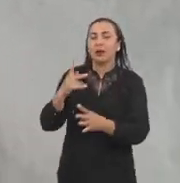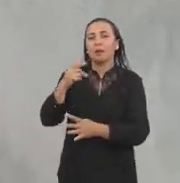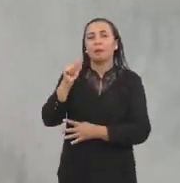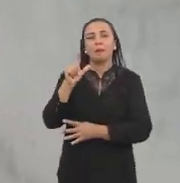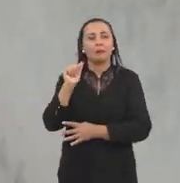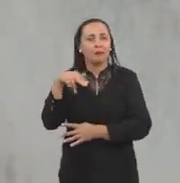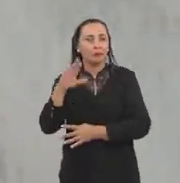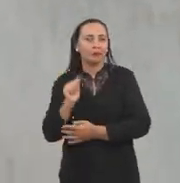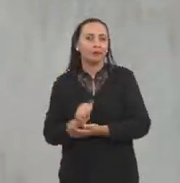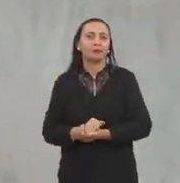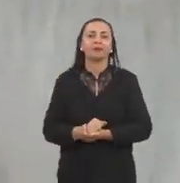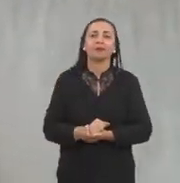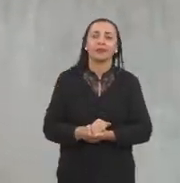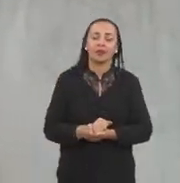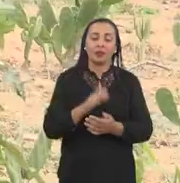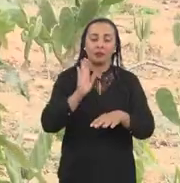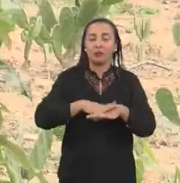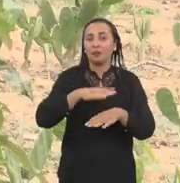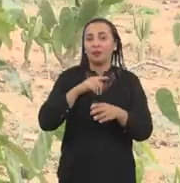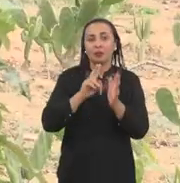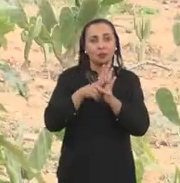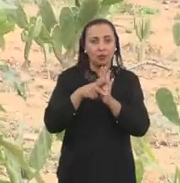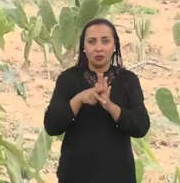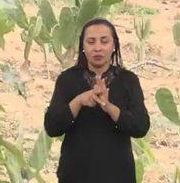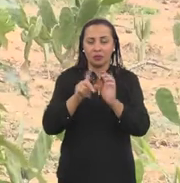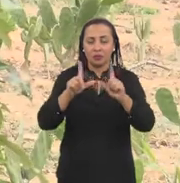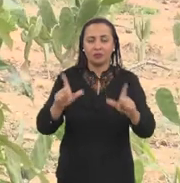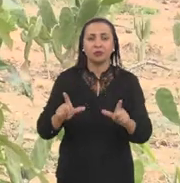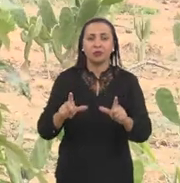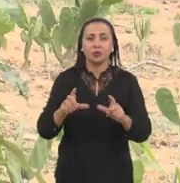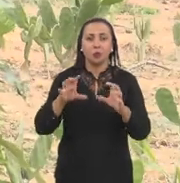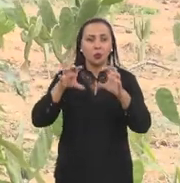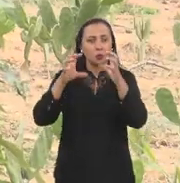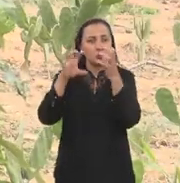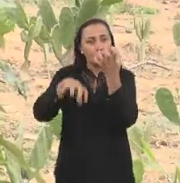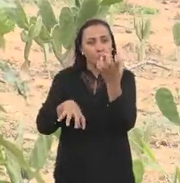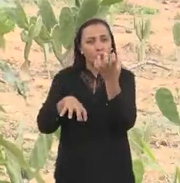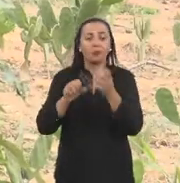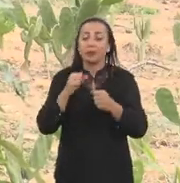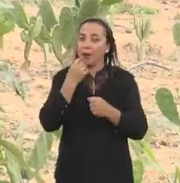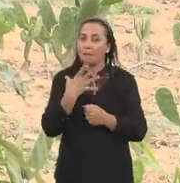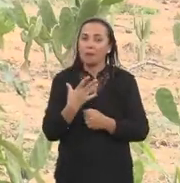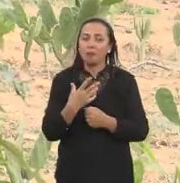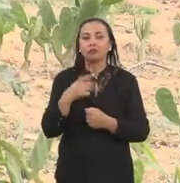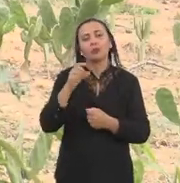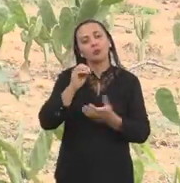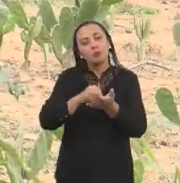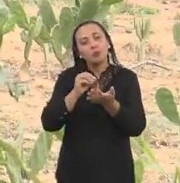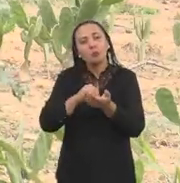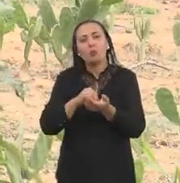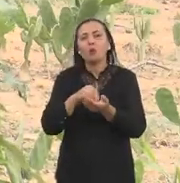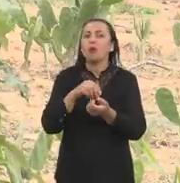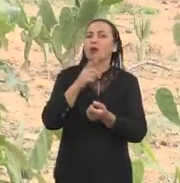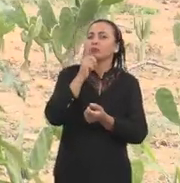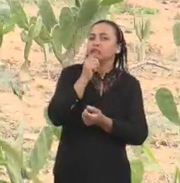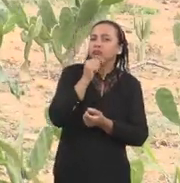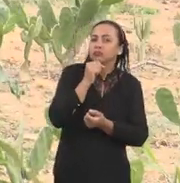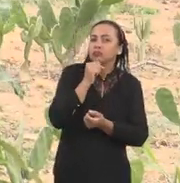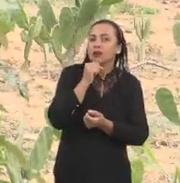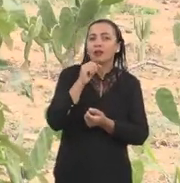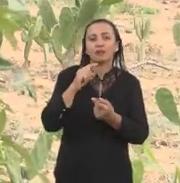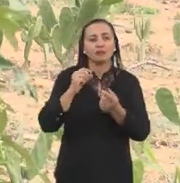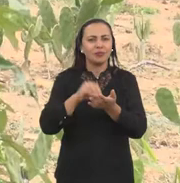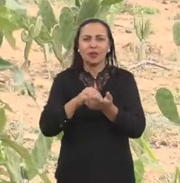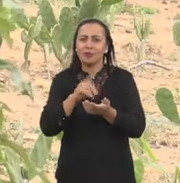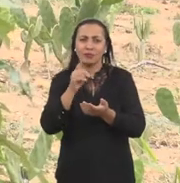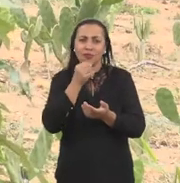à palma. Um dos principais problemas no semiálido é essa disponibilidade hídrica. A gente não tem,